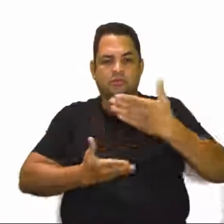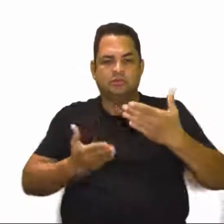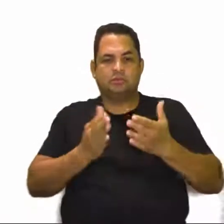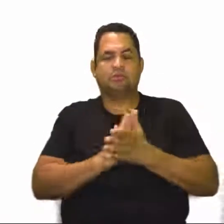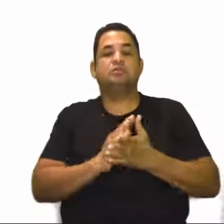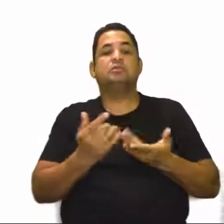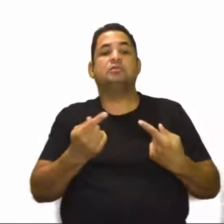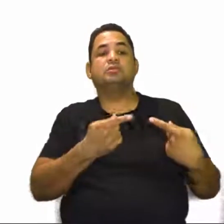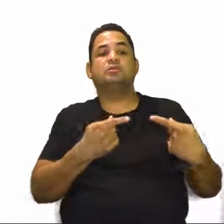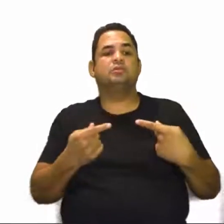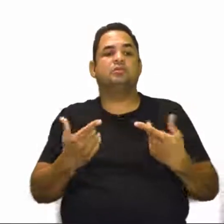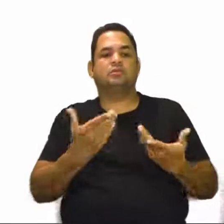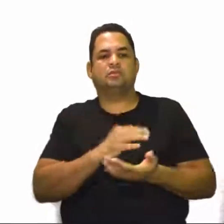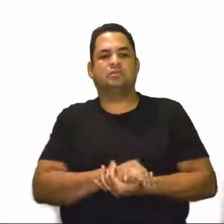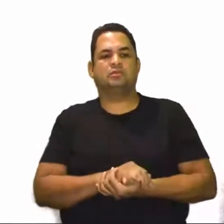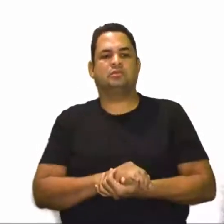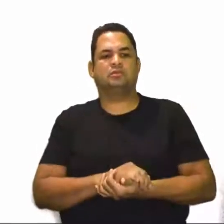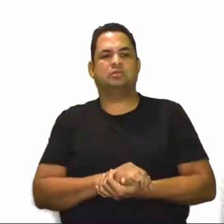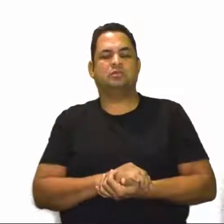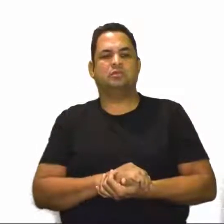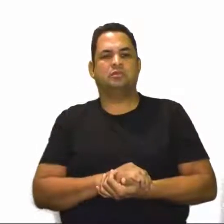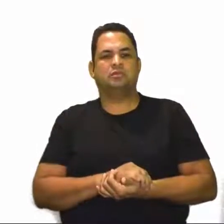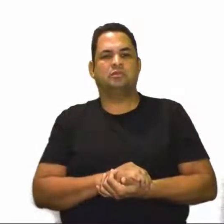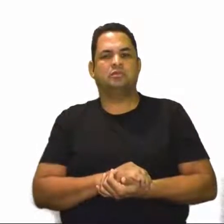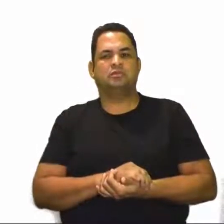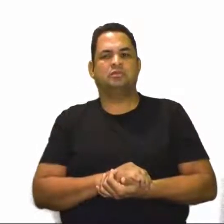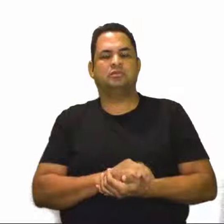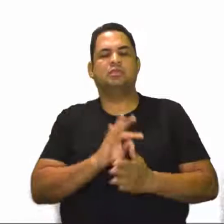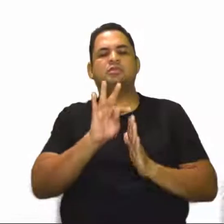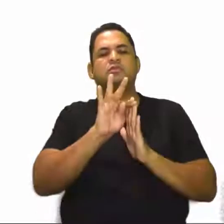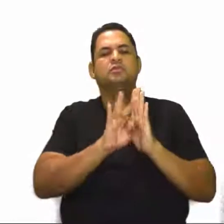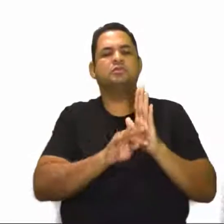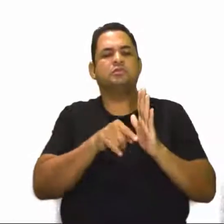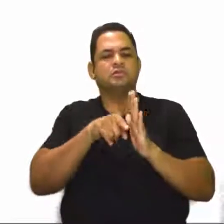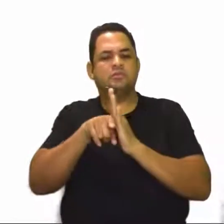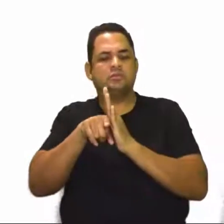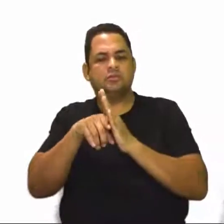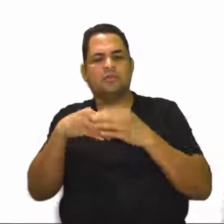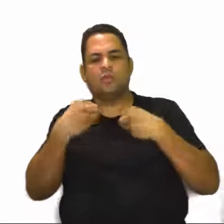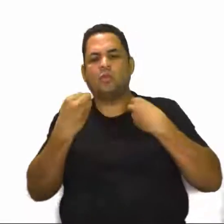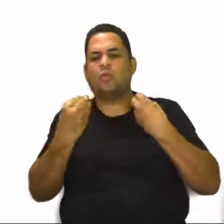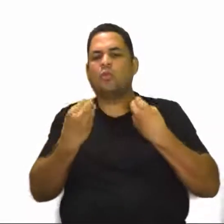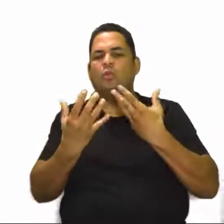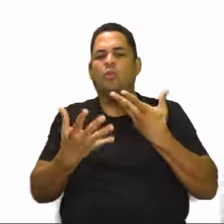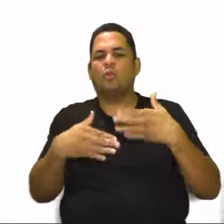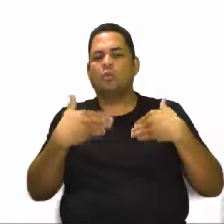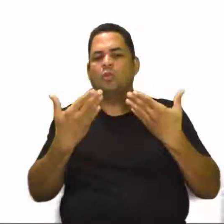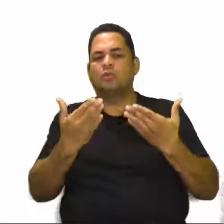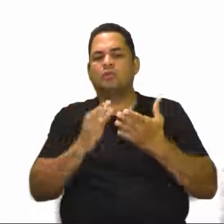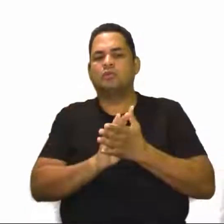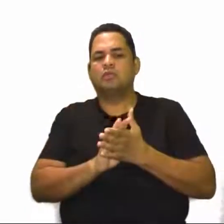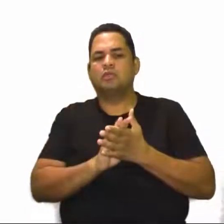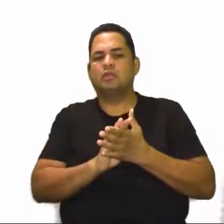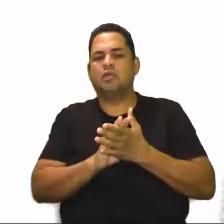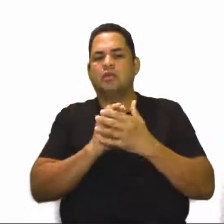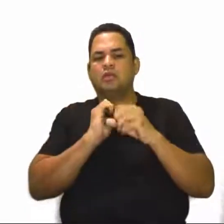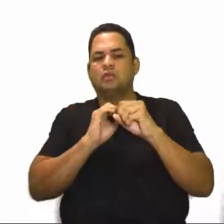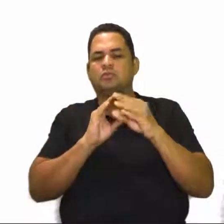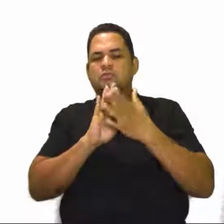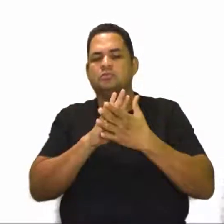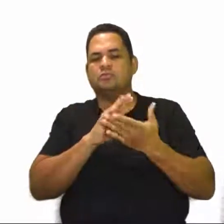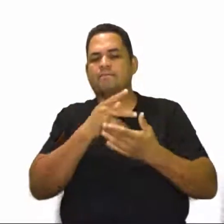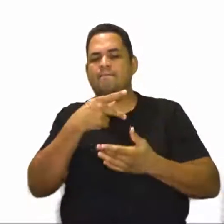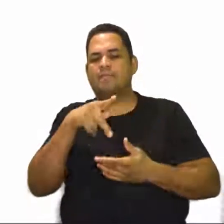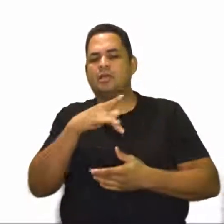relacionados a... Então, partir do texto, analisando o texto, quando eu digo educação para a saúde, ela